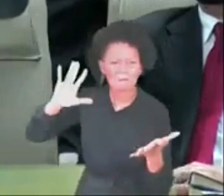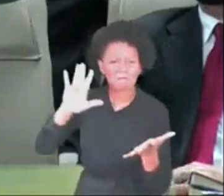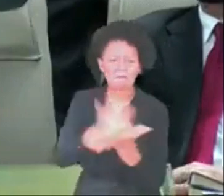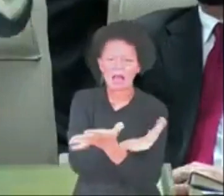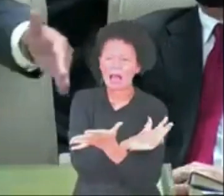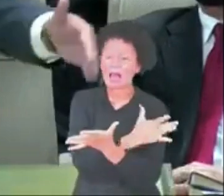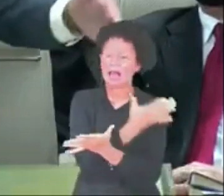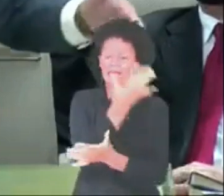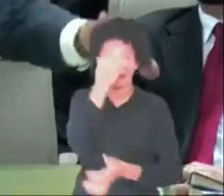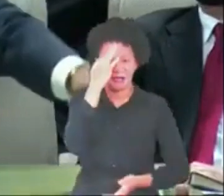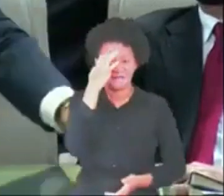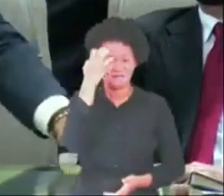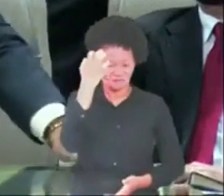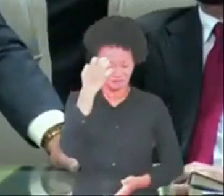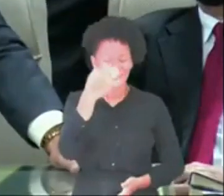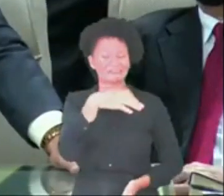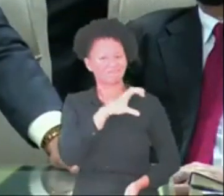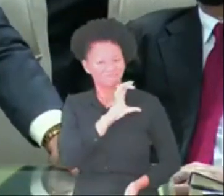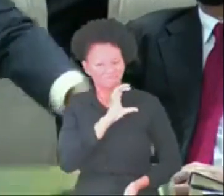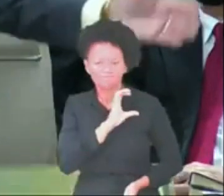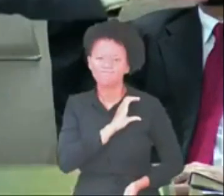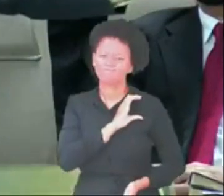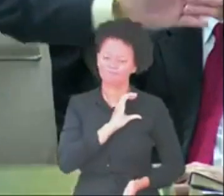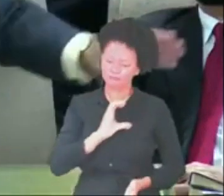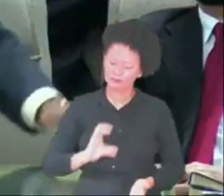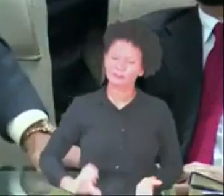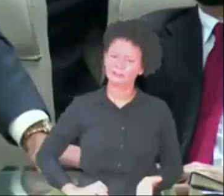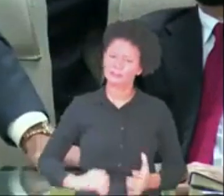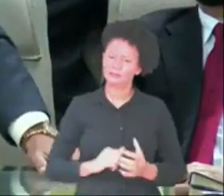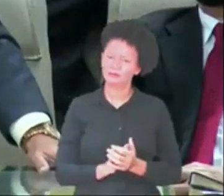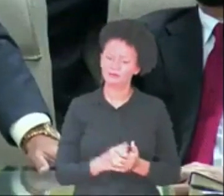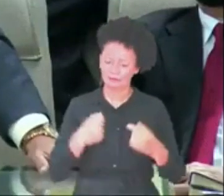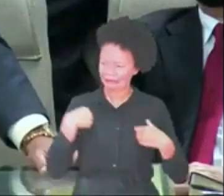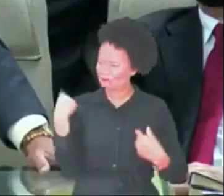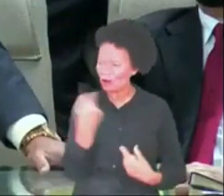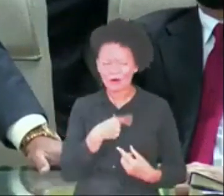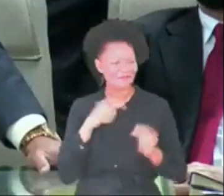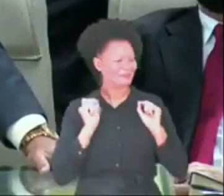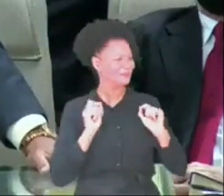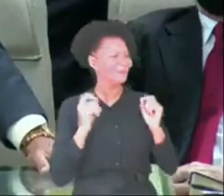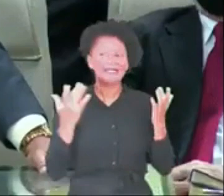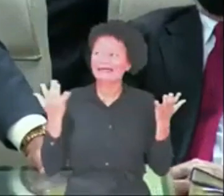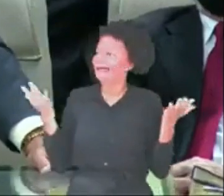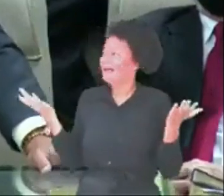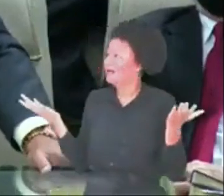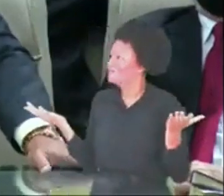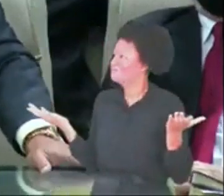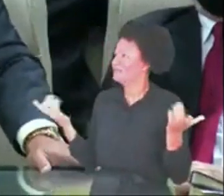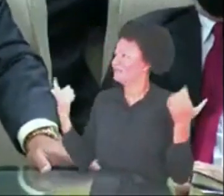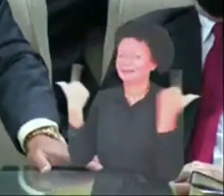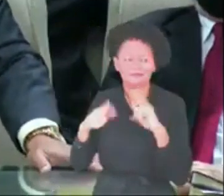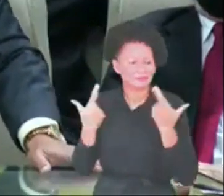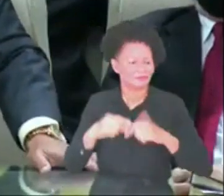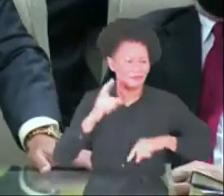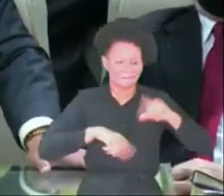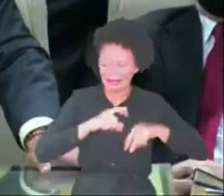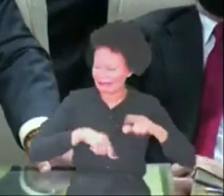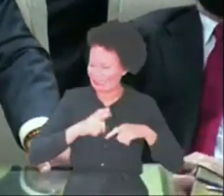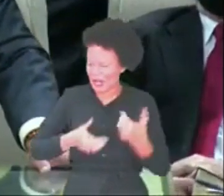fé cristã. E o que é que nós vamos fazer? Se nós não temos armas.